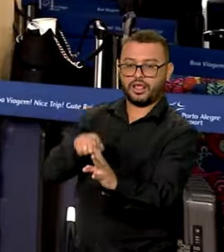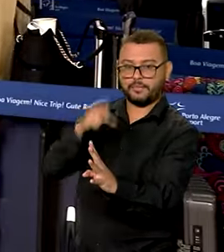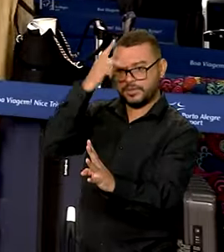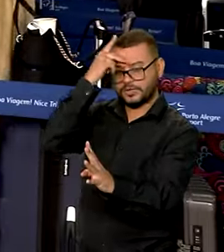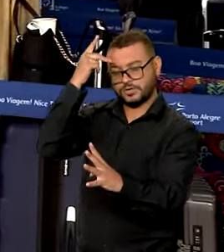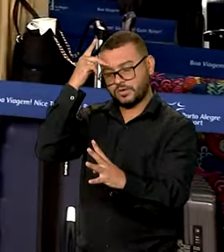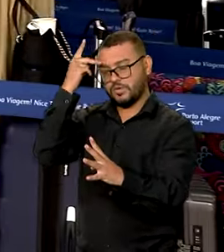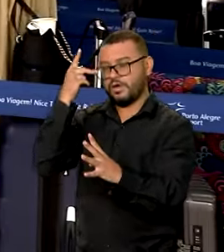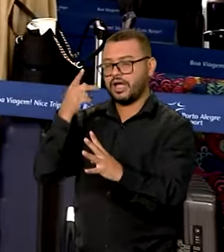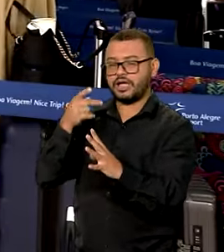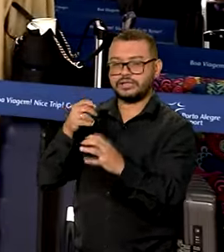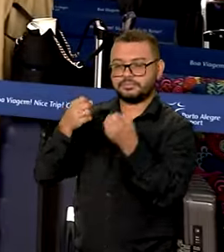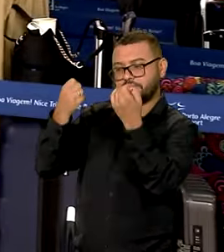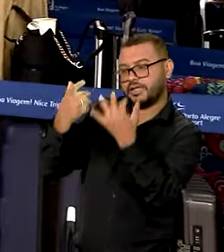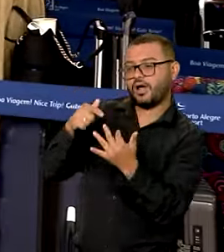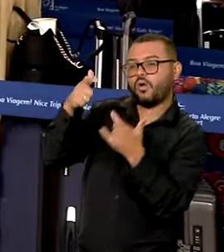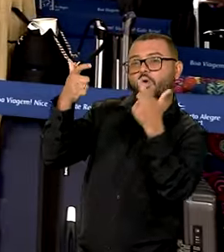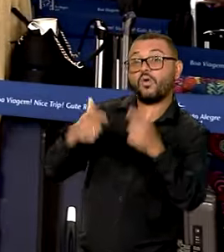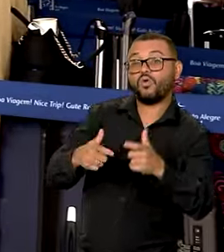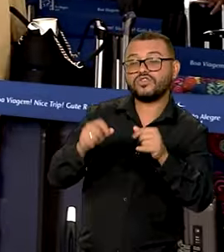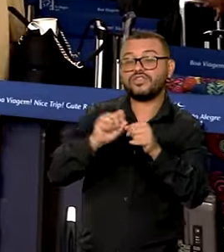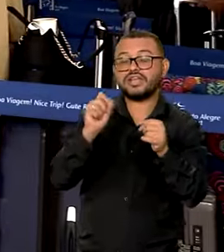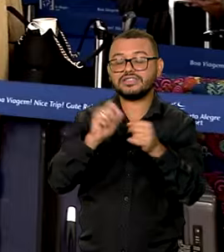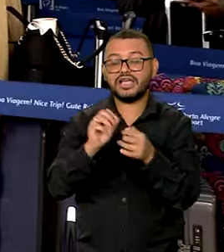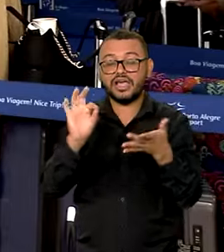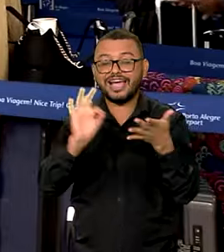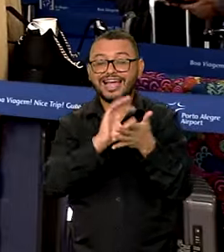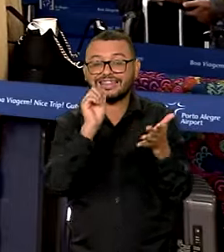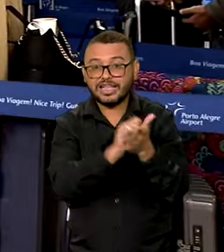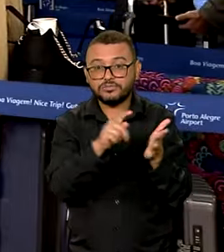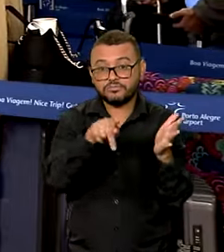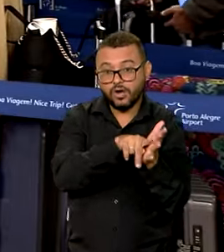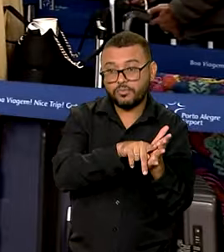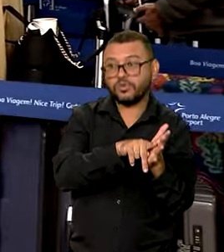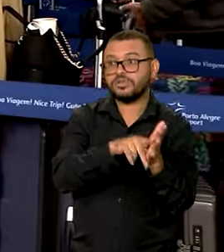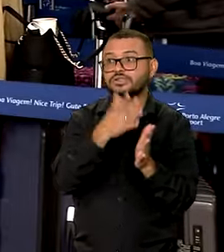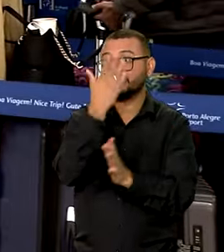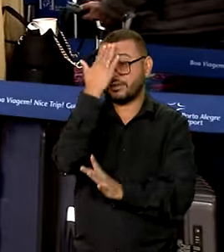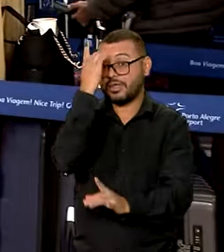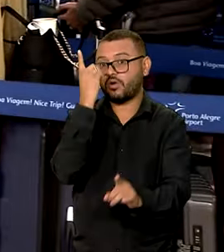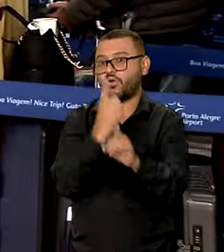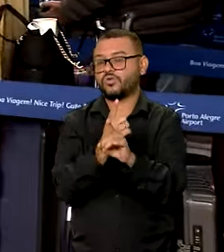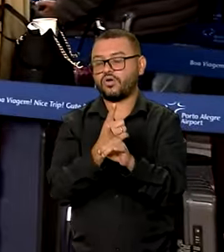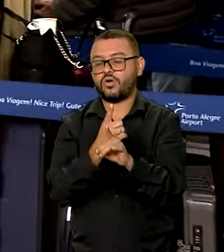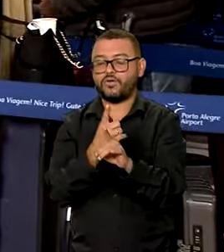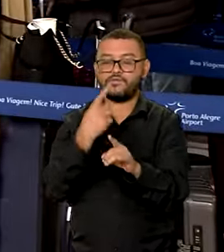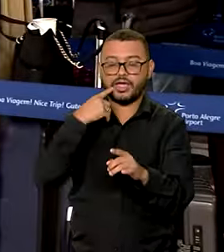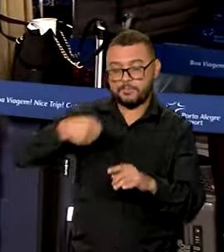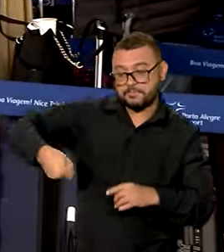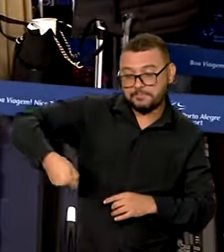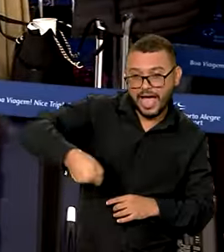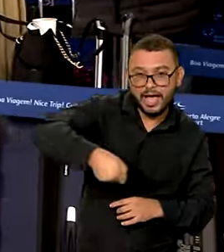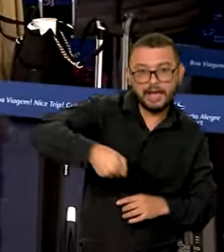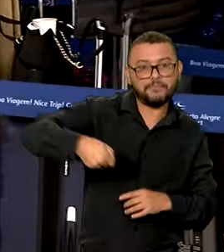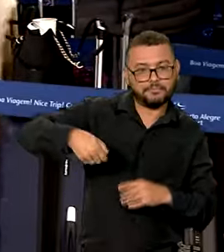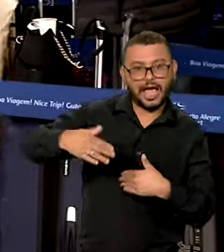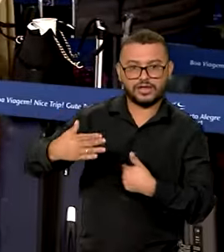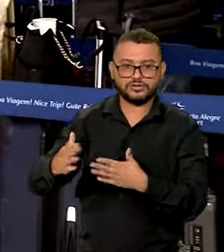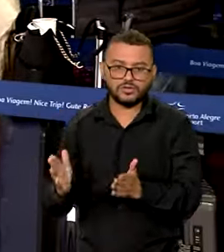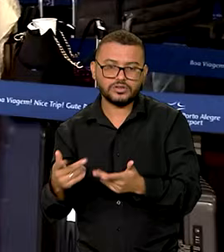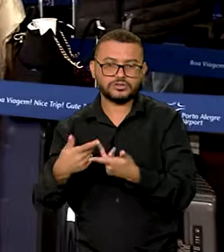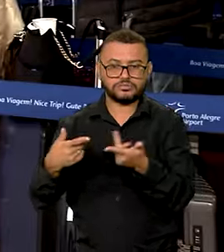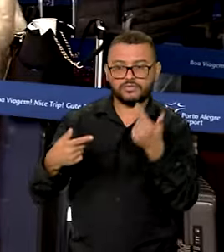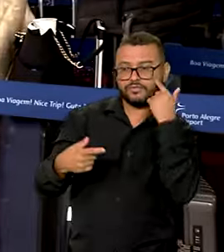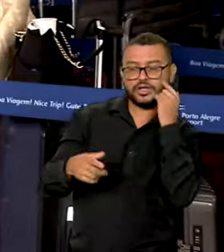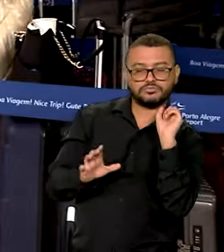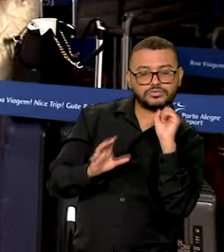direcionados aos balcões de check-in. Lá dentro, serão identificados, vão despachar as malas e passar pelos procedimentos